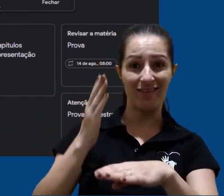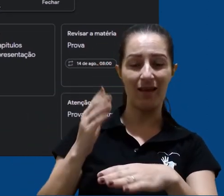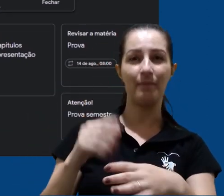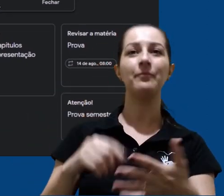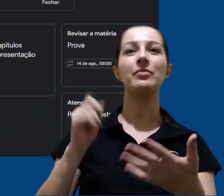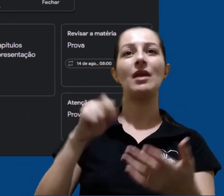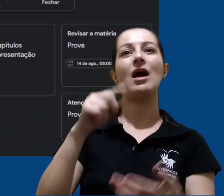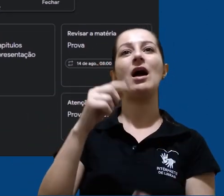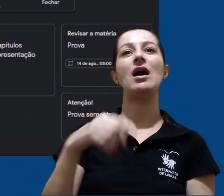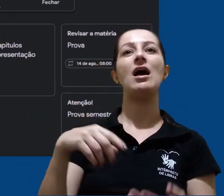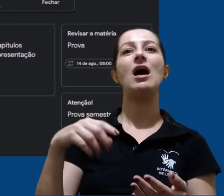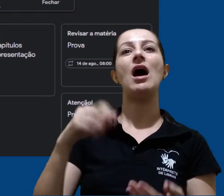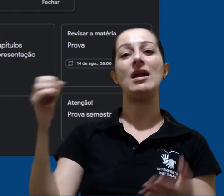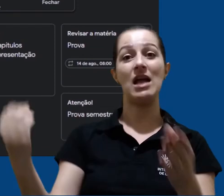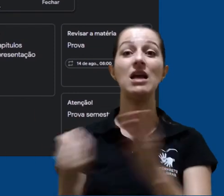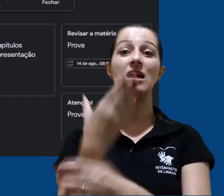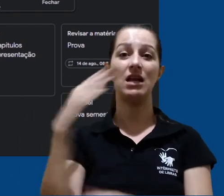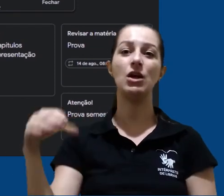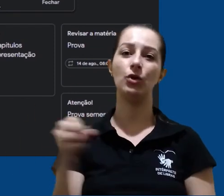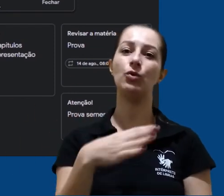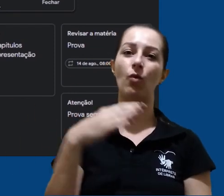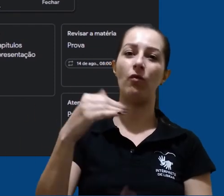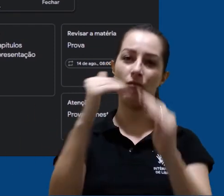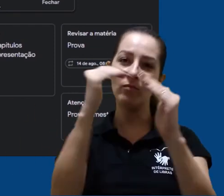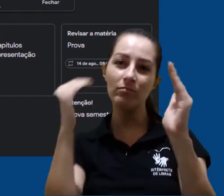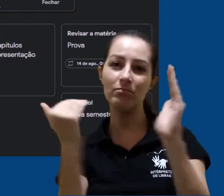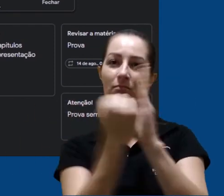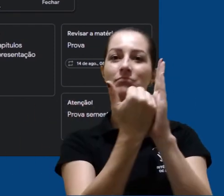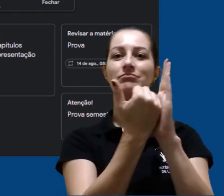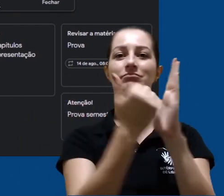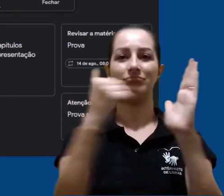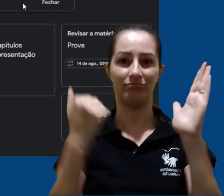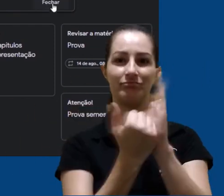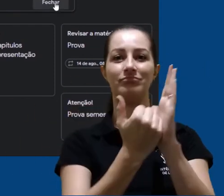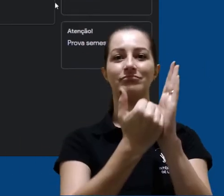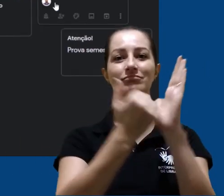digitamos e apertamos Enter, um item é criado abaixo do anterior.